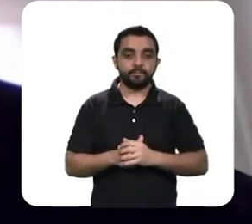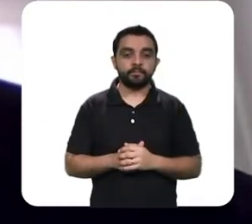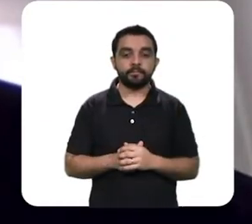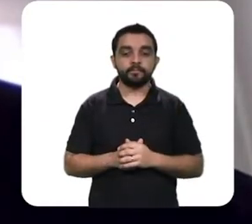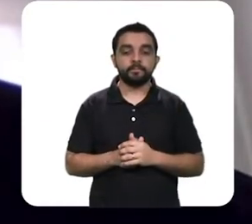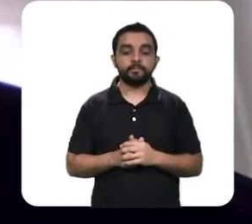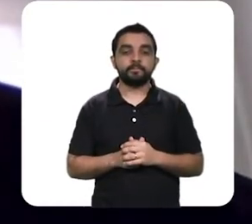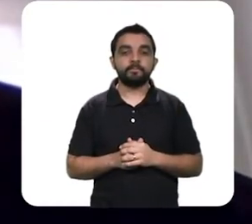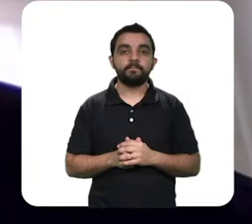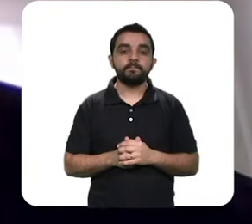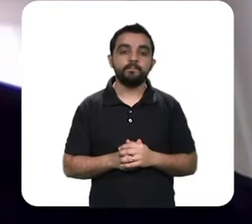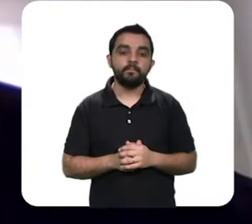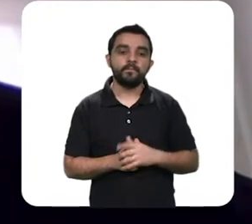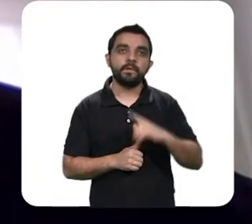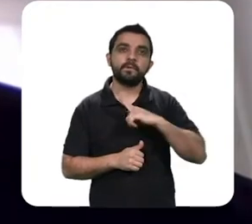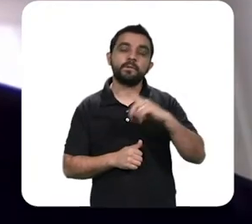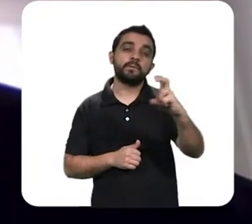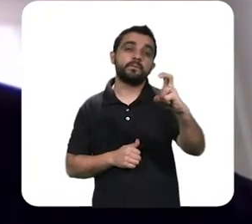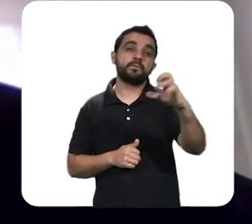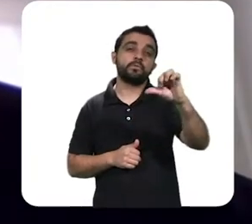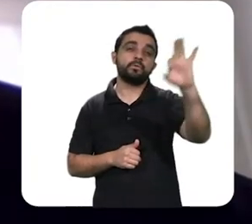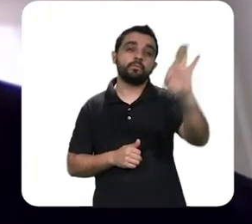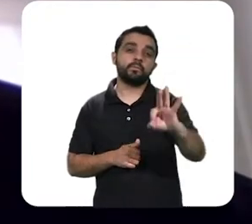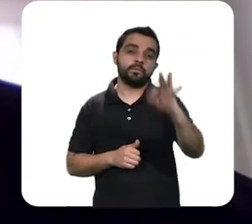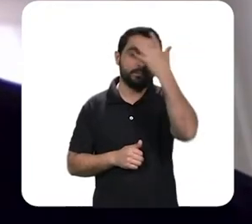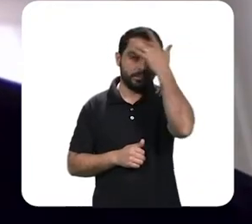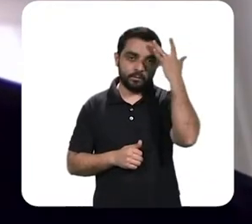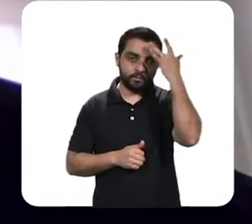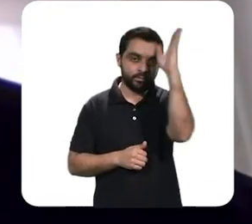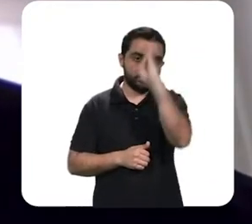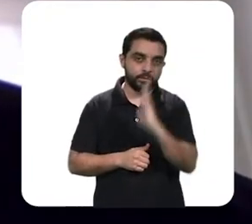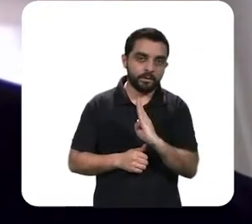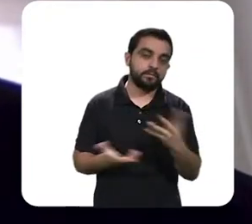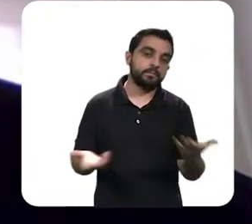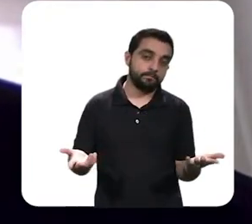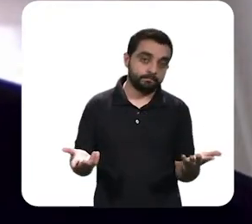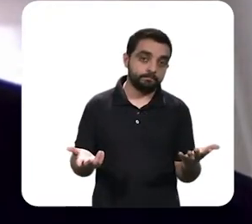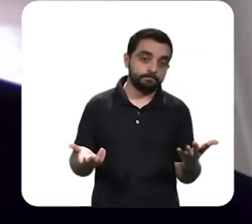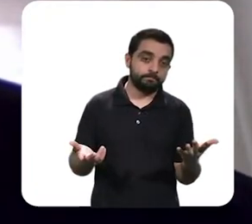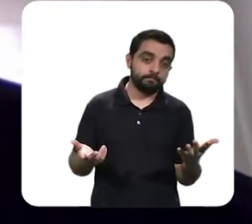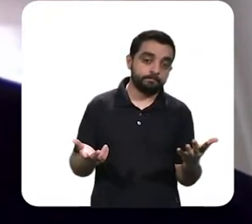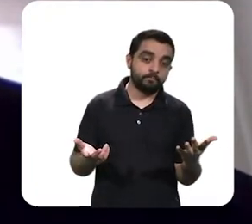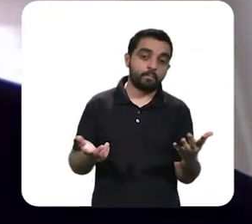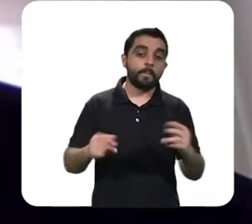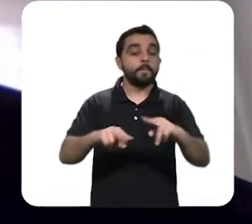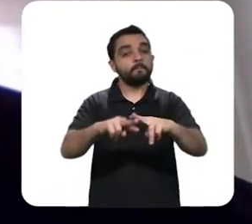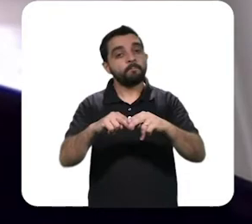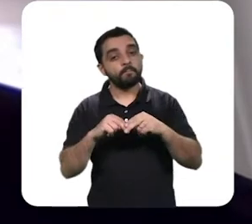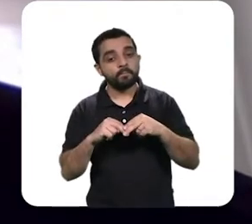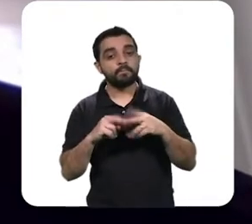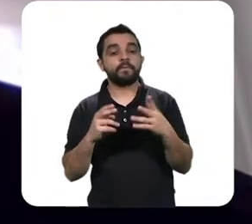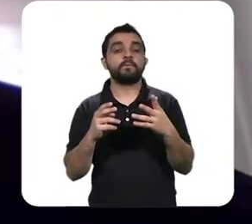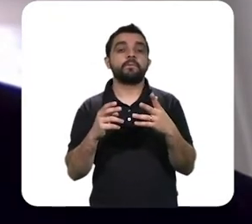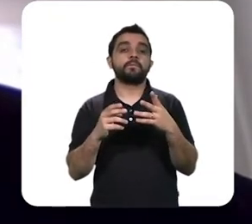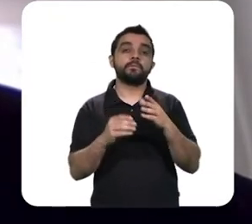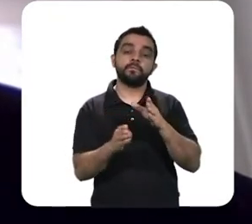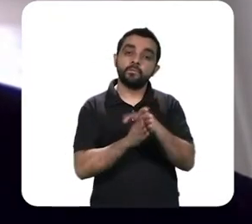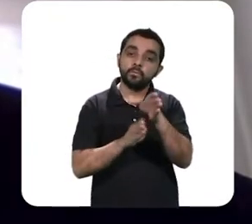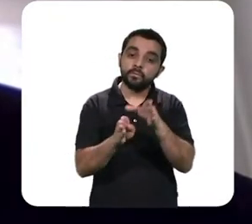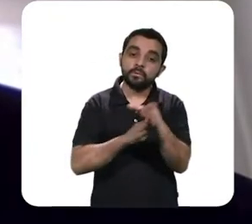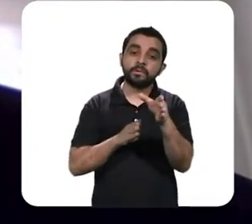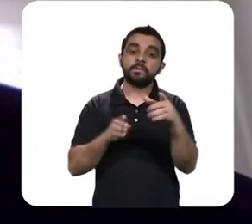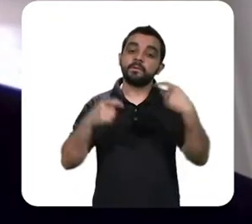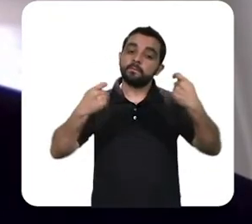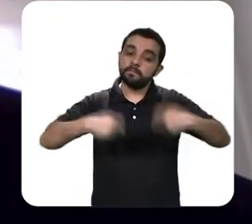só aí a gente já tem 59% da população brasileira e a recomendação que tem sido feita é de